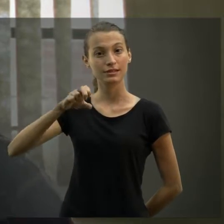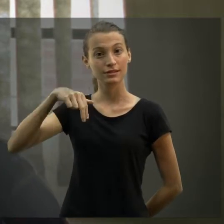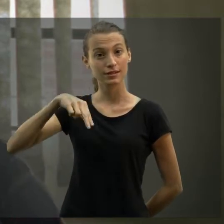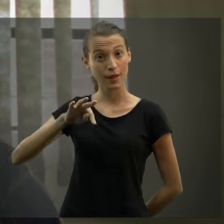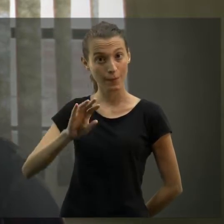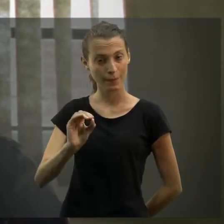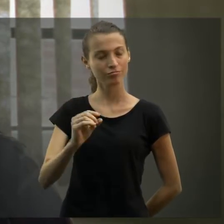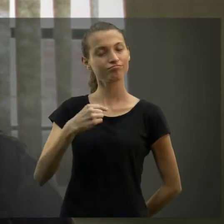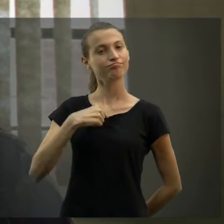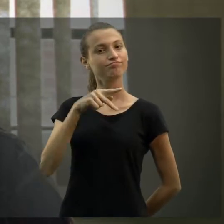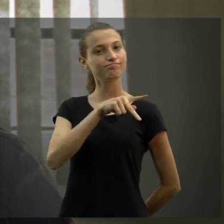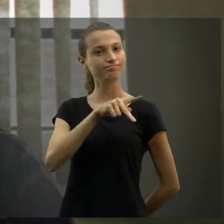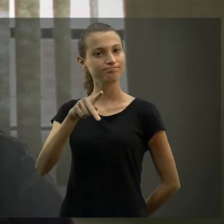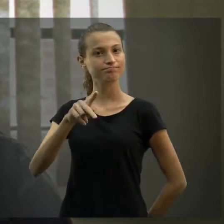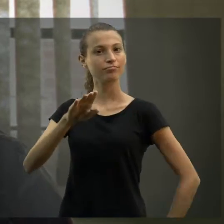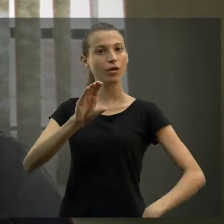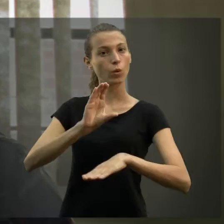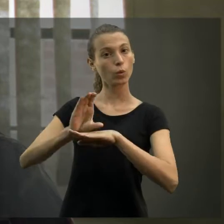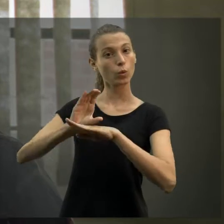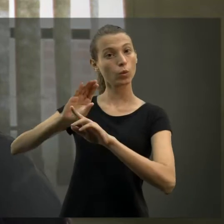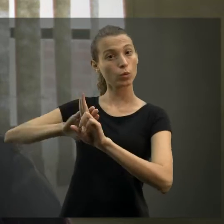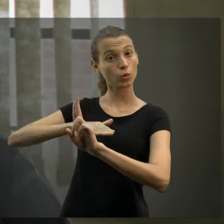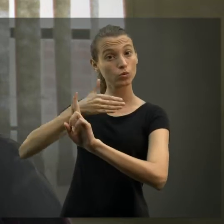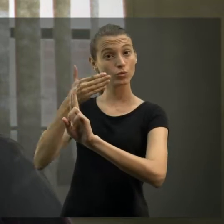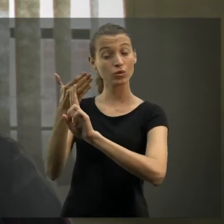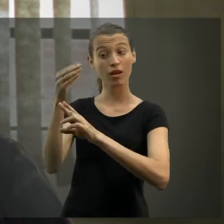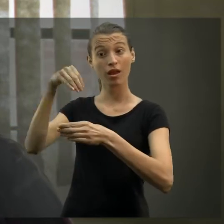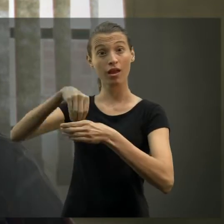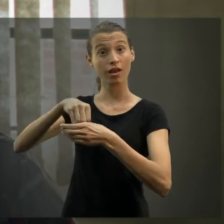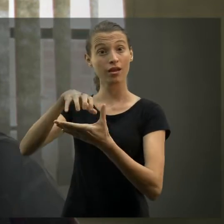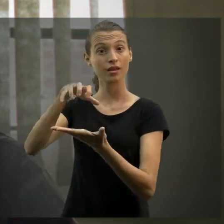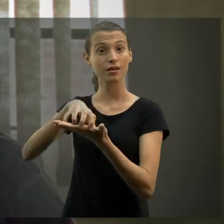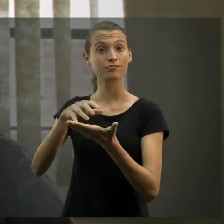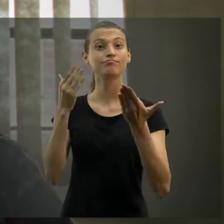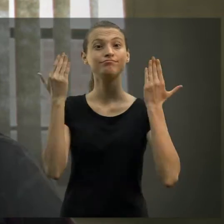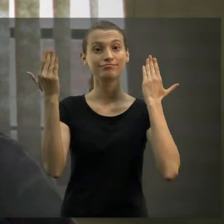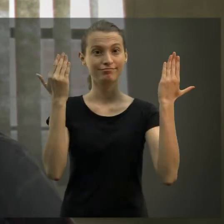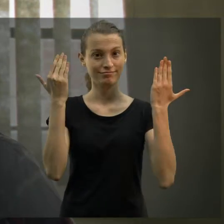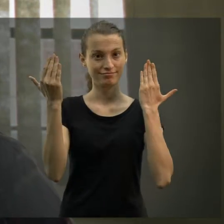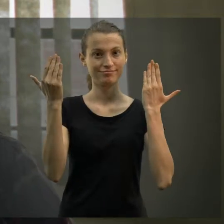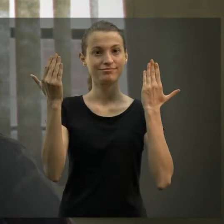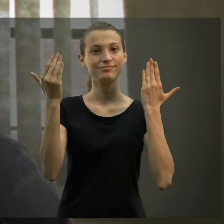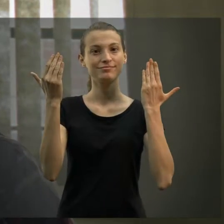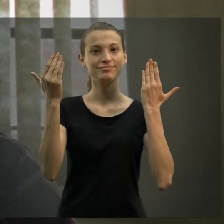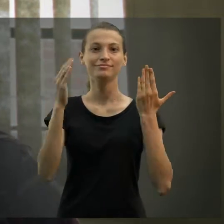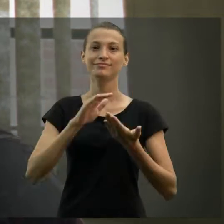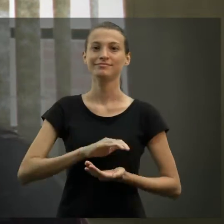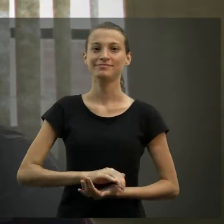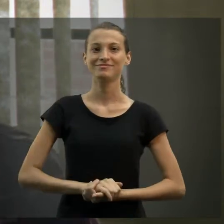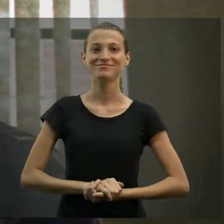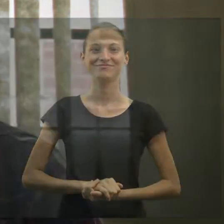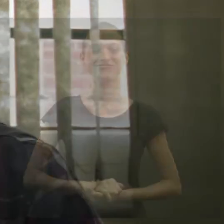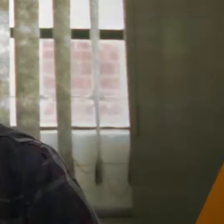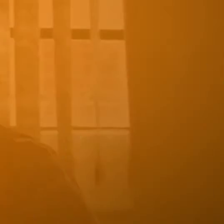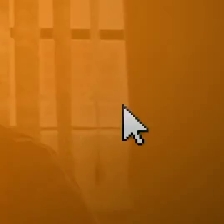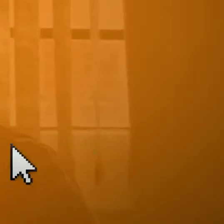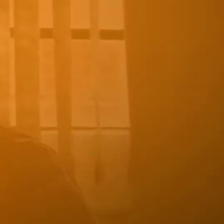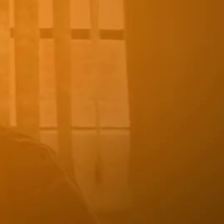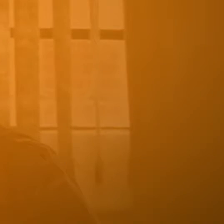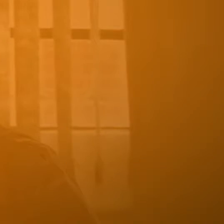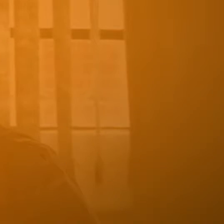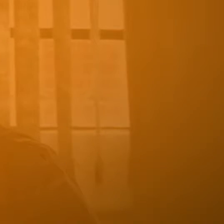professor do Departamento de Psicologia no curso de bacharelado em tradução e interpretação em libras e língua portuguesa.